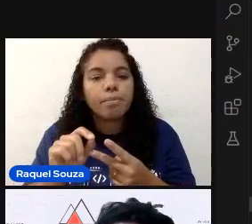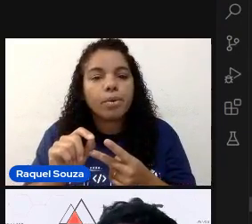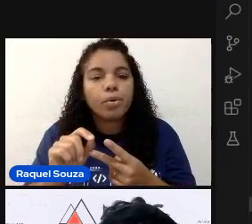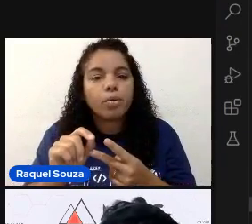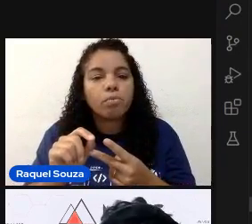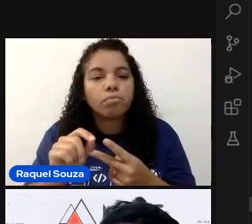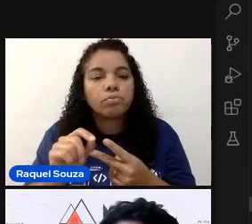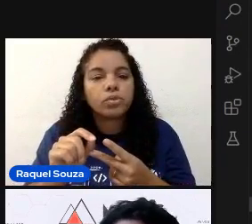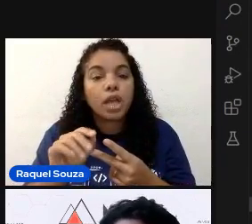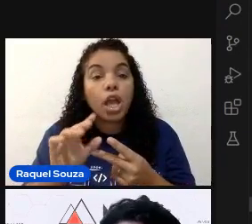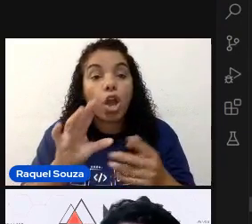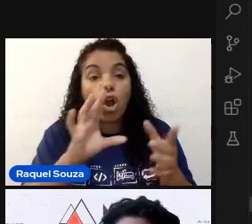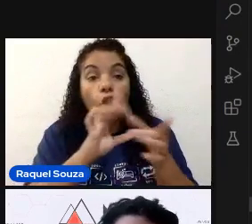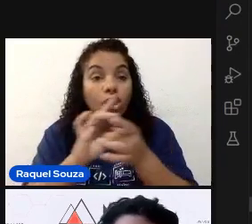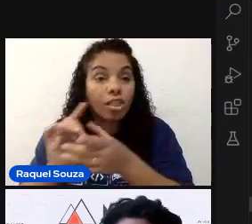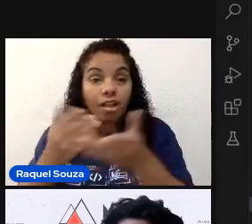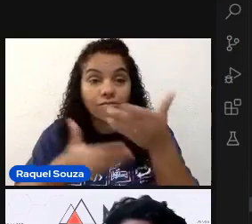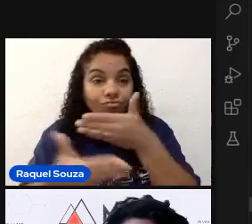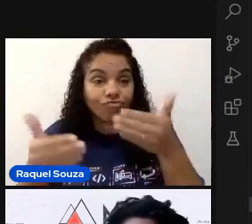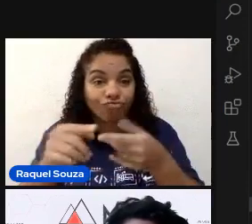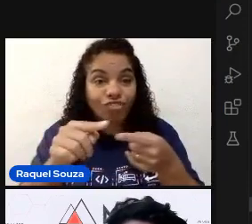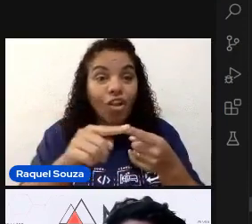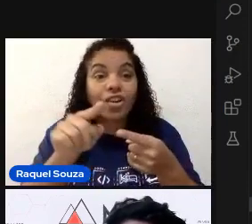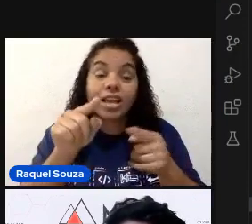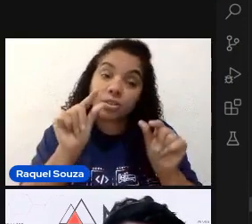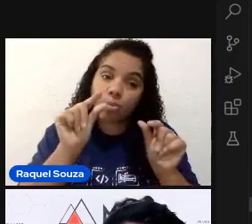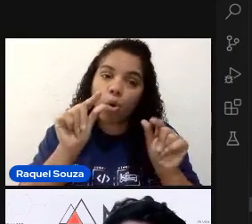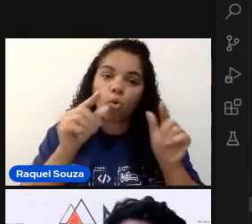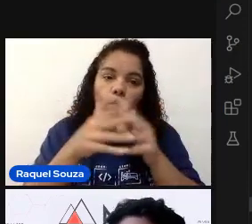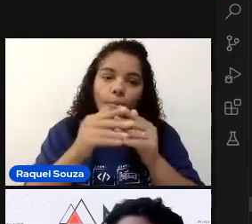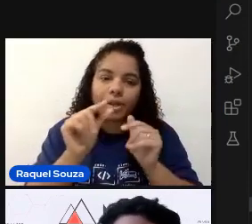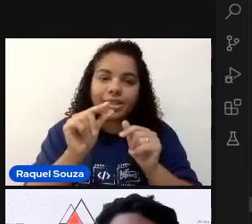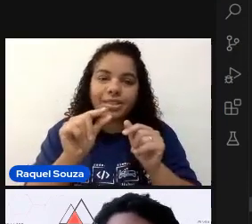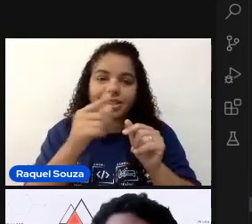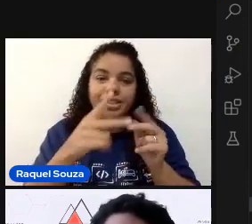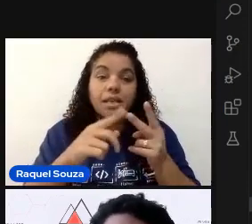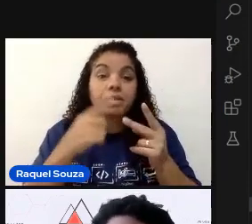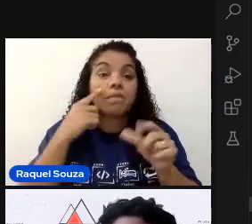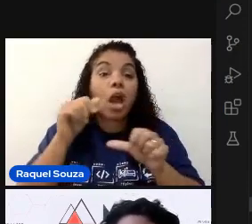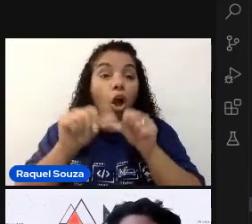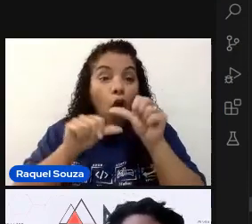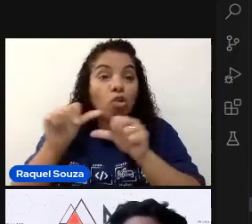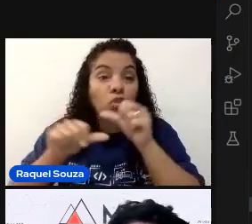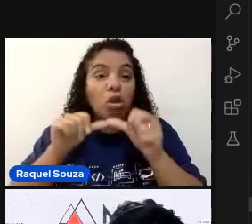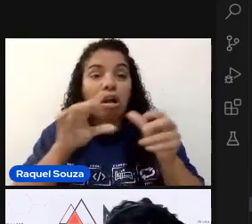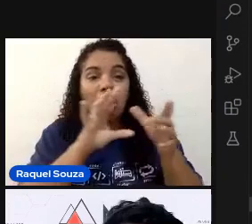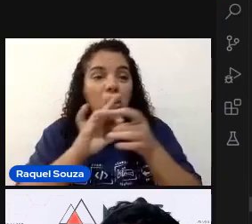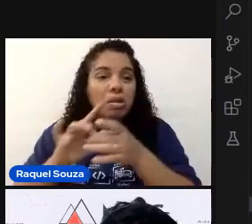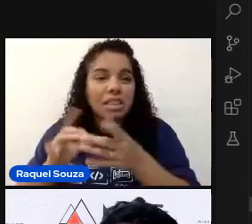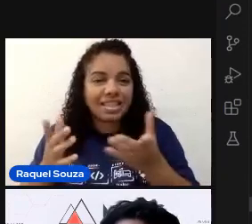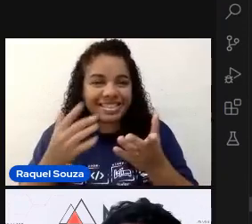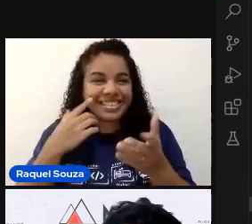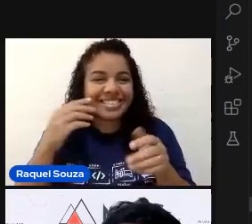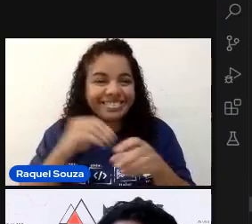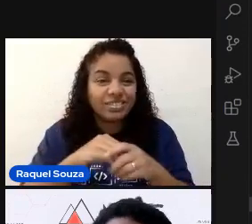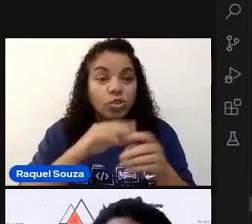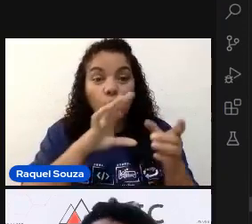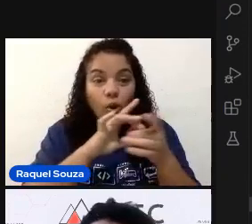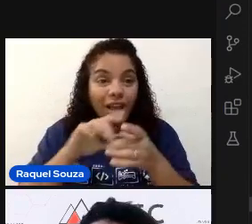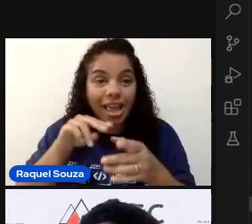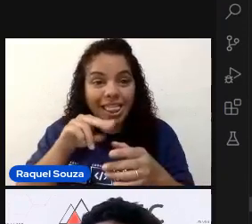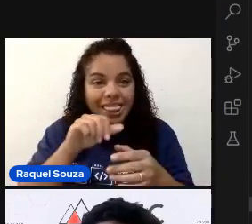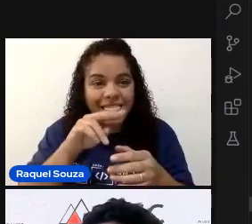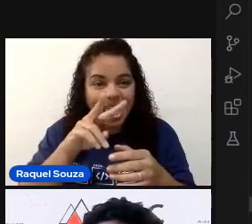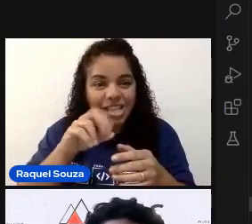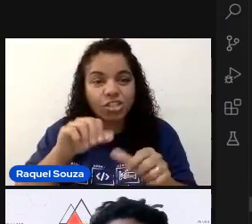Troca o contexto. Então, essa é uma das partes complicadas dessa ferramenta. A gente tem que ficar trocando o contexto. Do contexto nativo para o